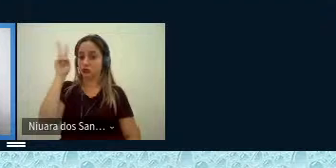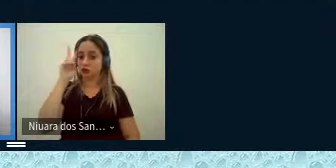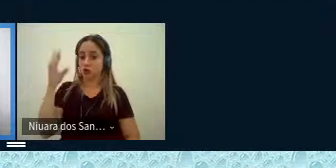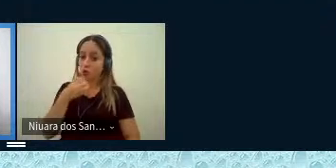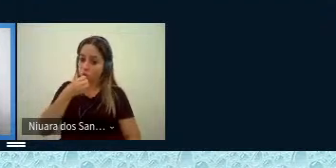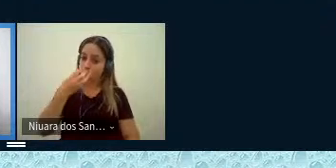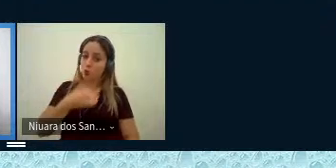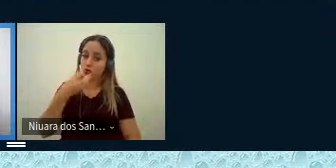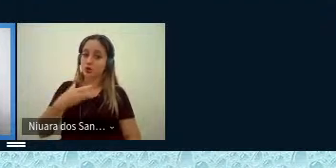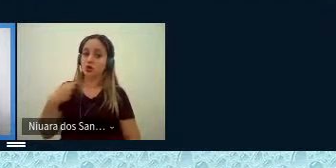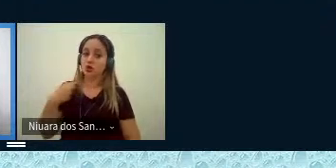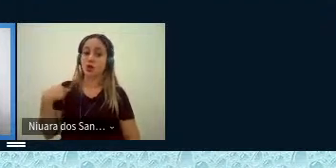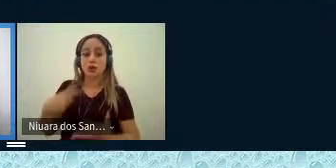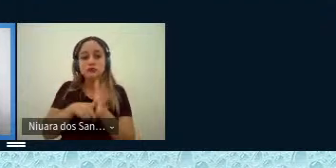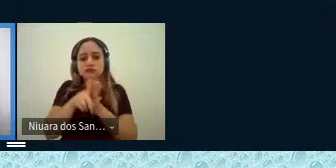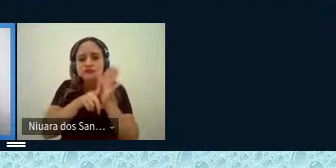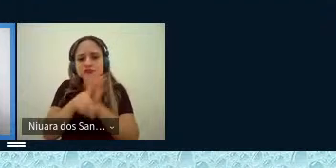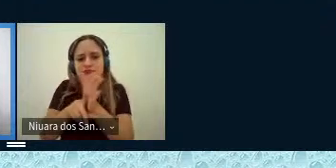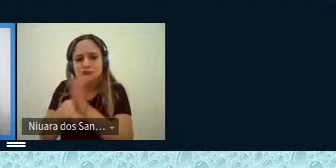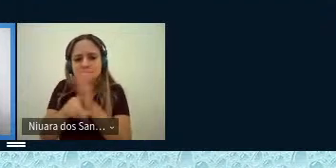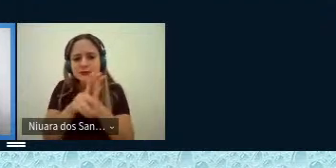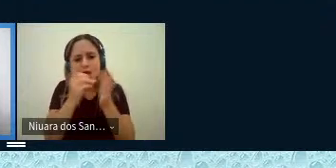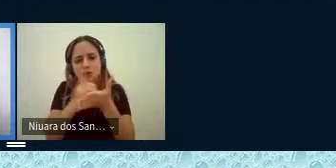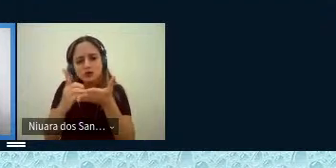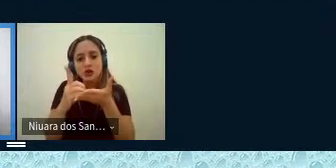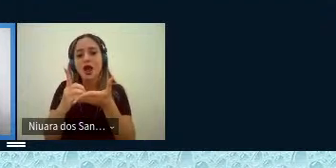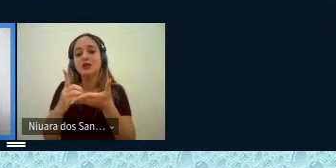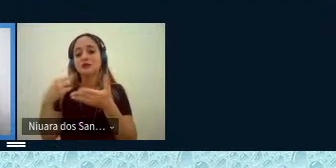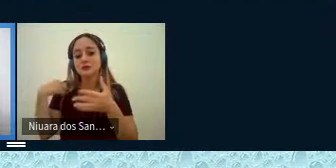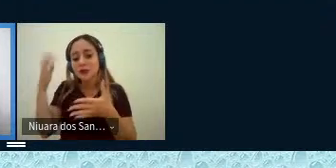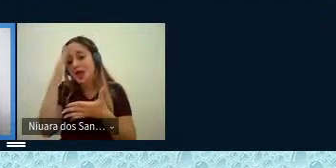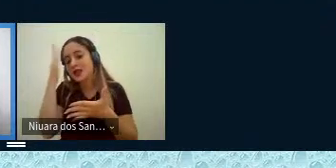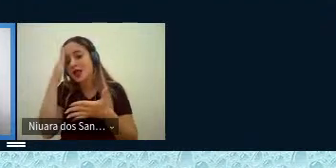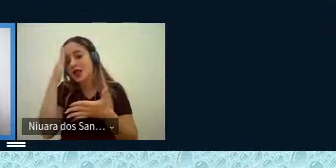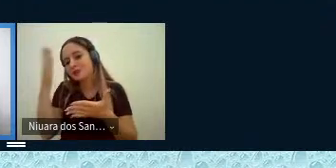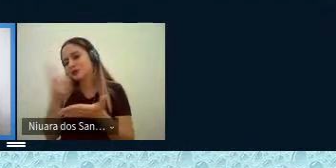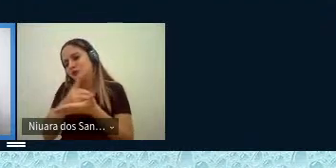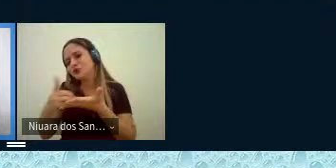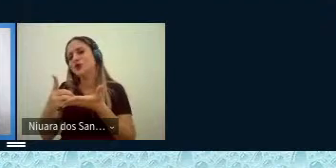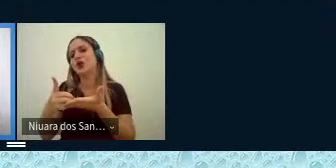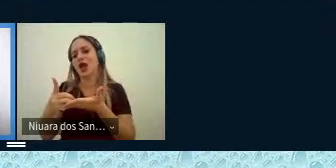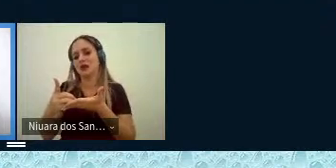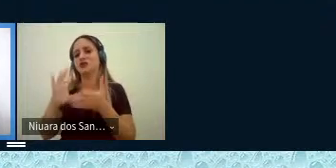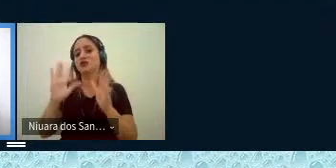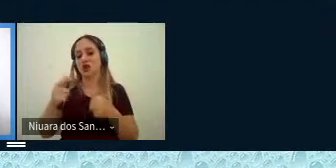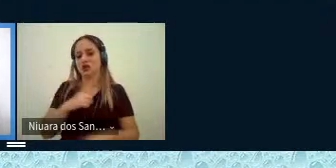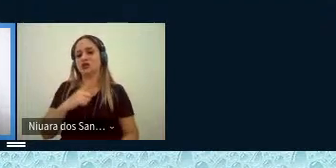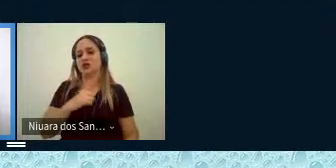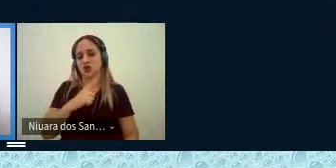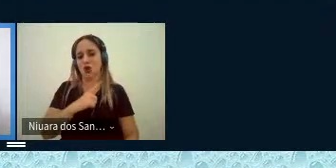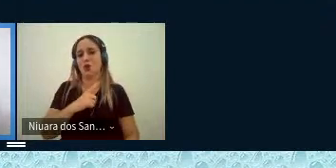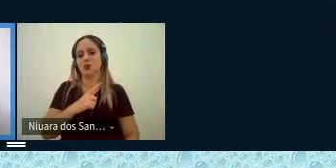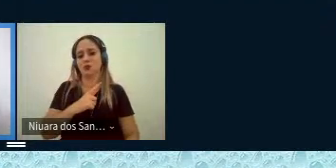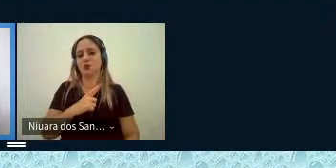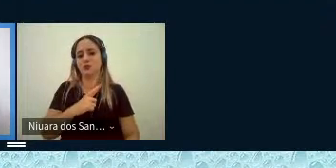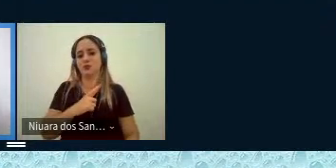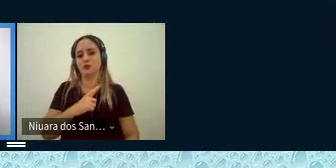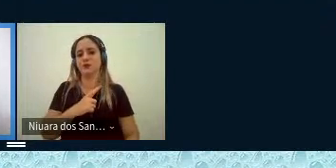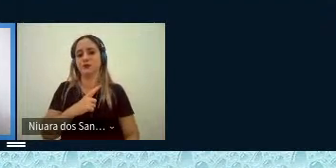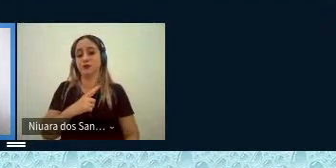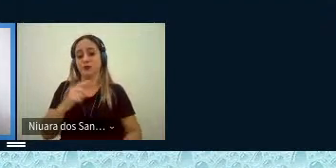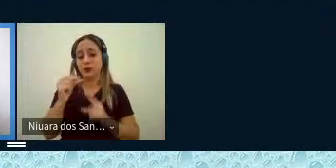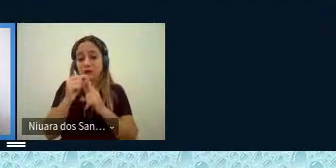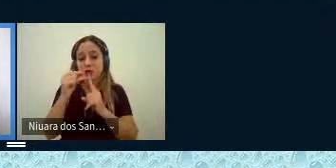a eles e eu fui investigar alguns dicionários para saber se esses dicionários já tinham essas lexias, já faziam